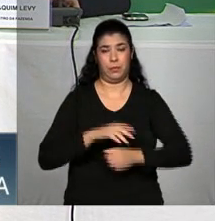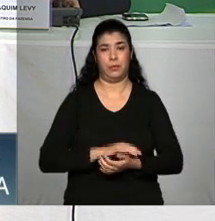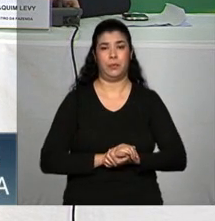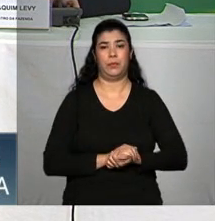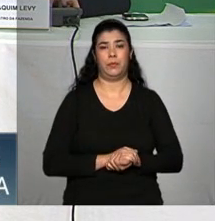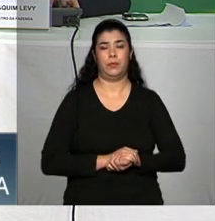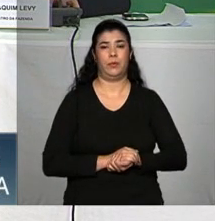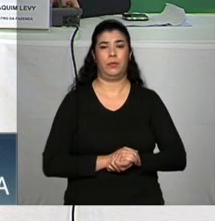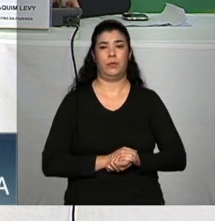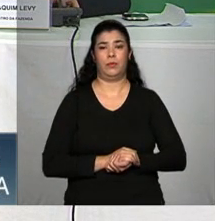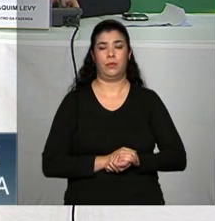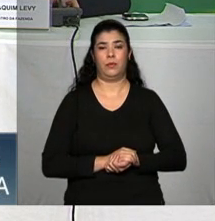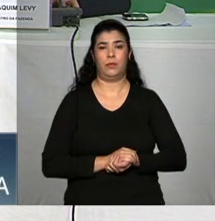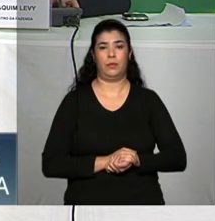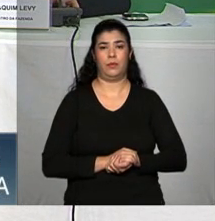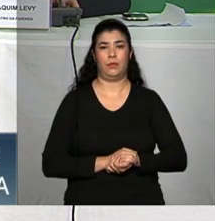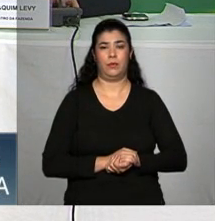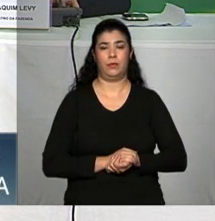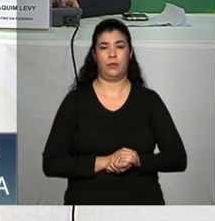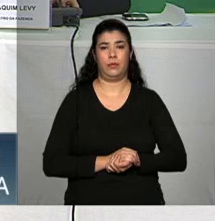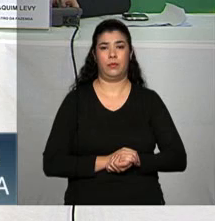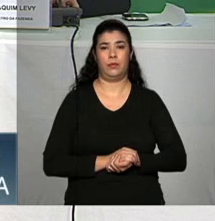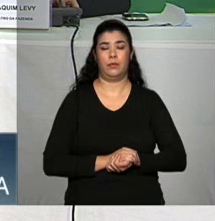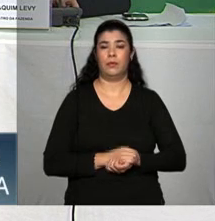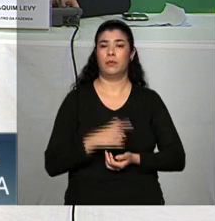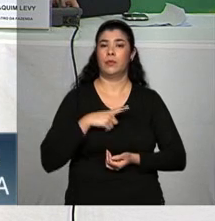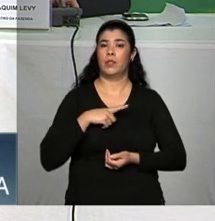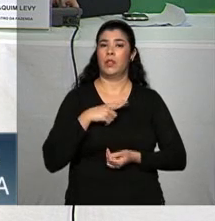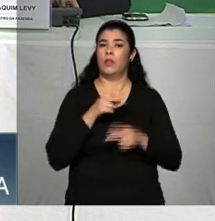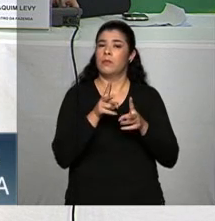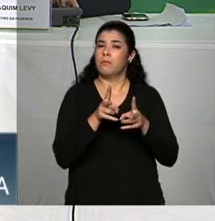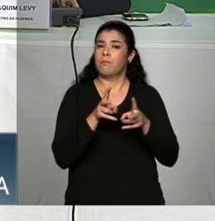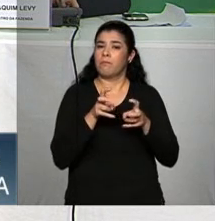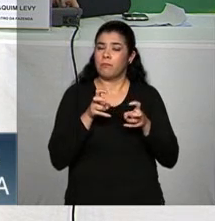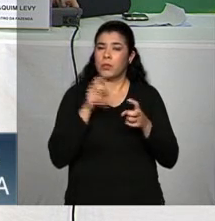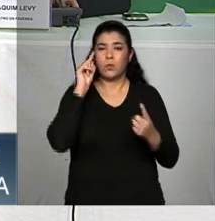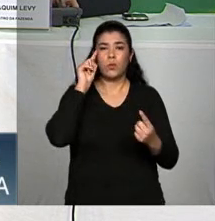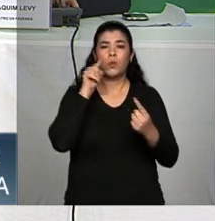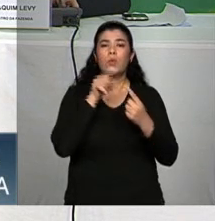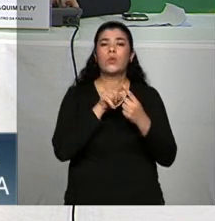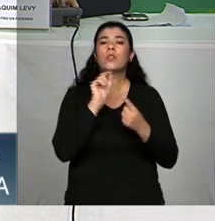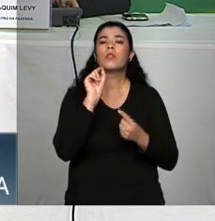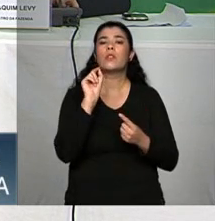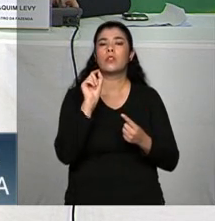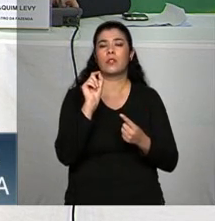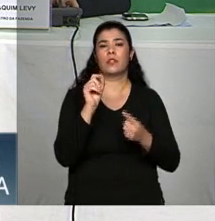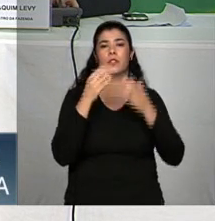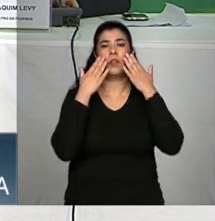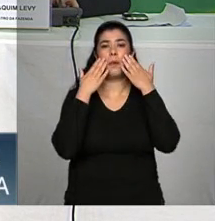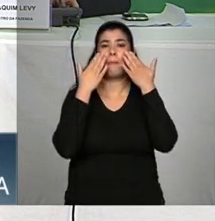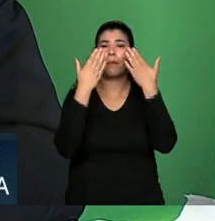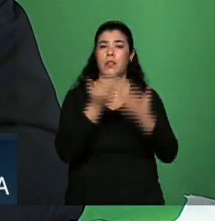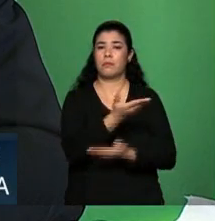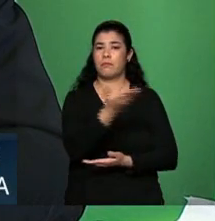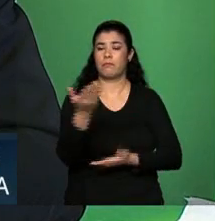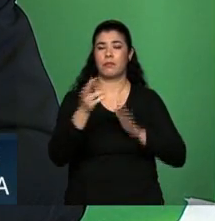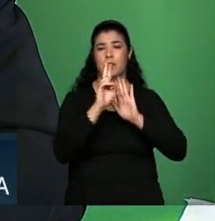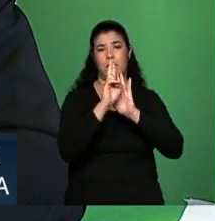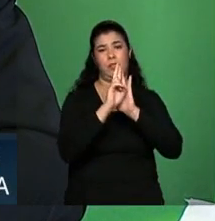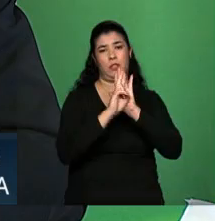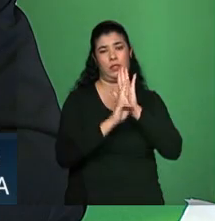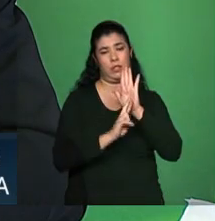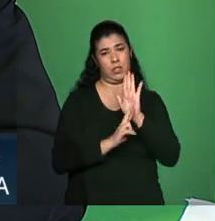Eu acho que o ponto é isso. A gente está apresentando regras que